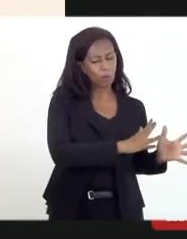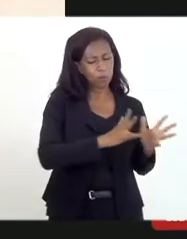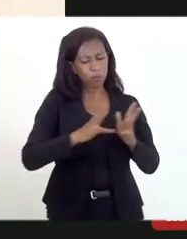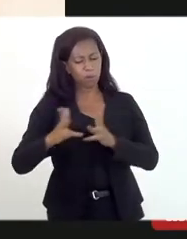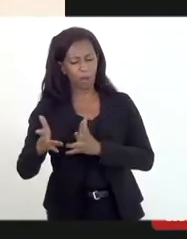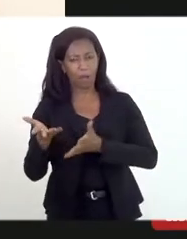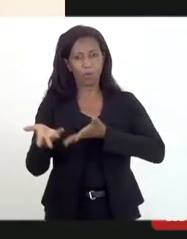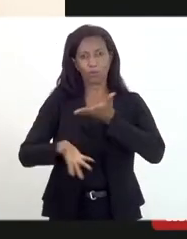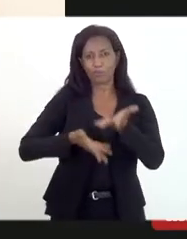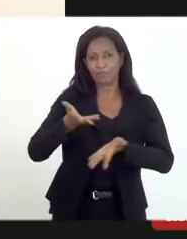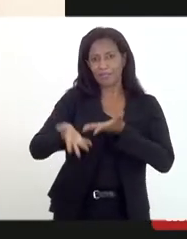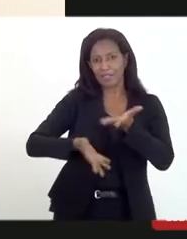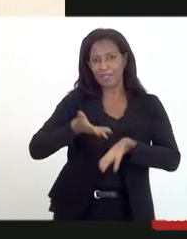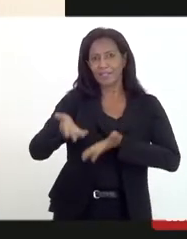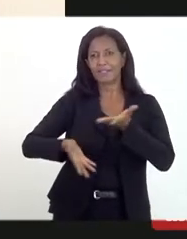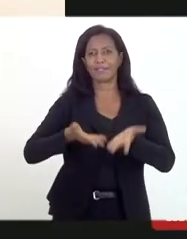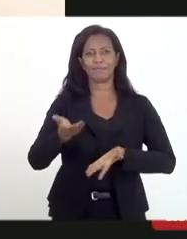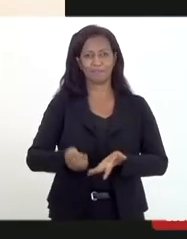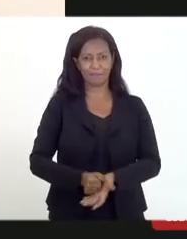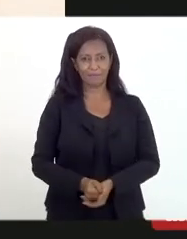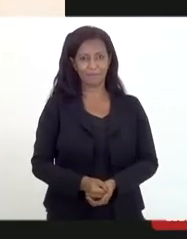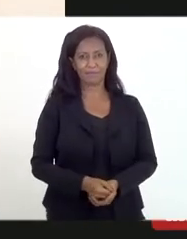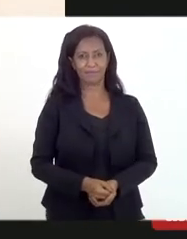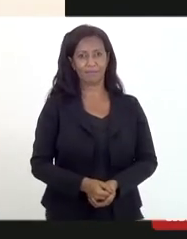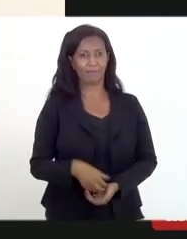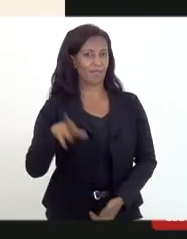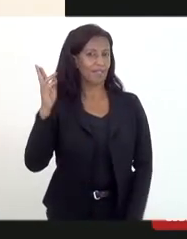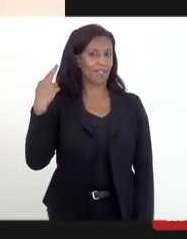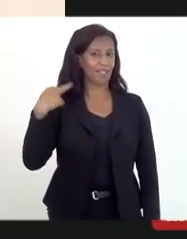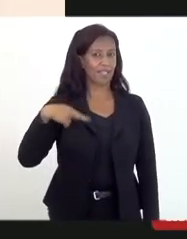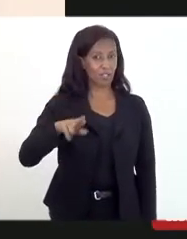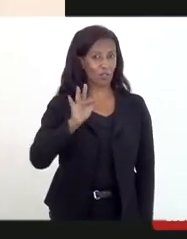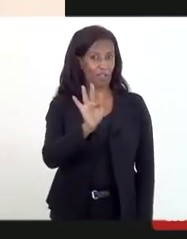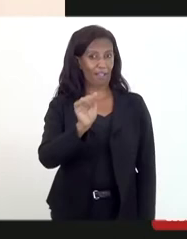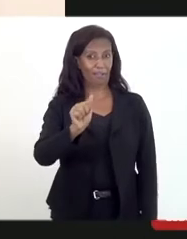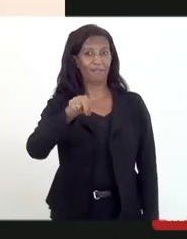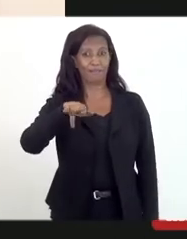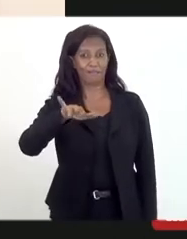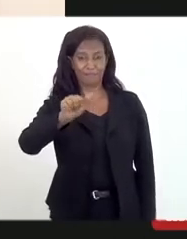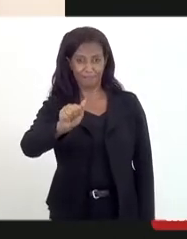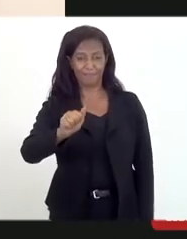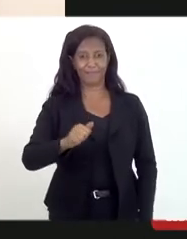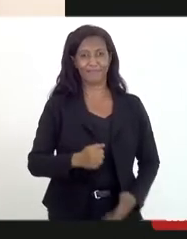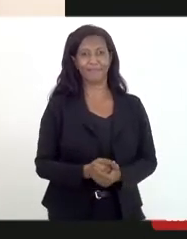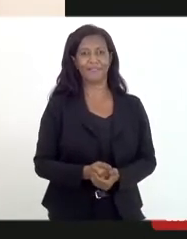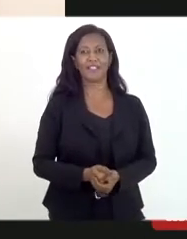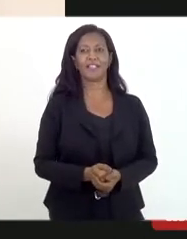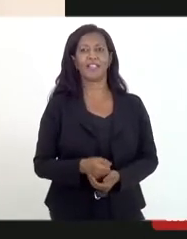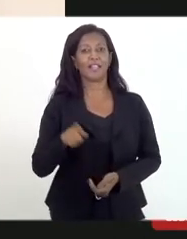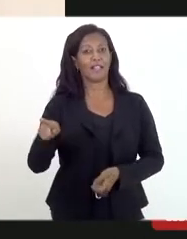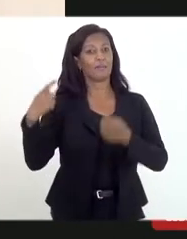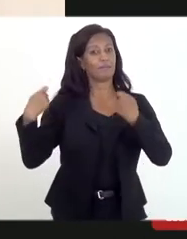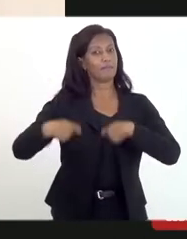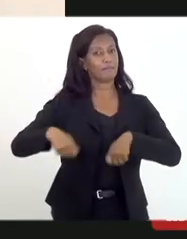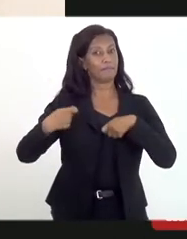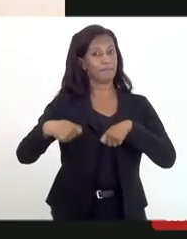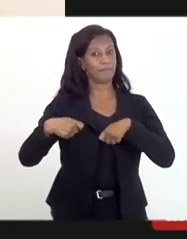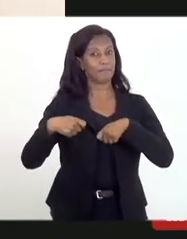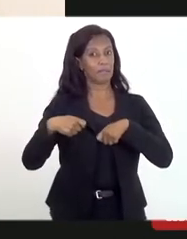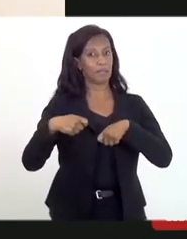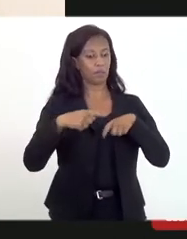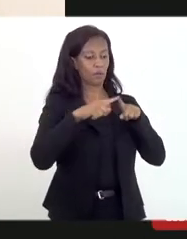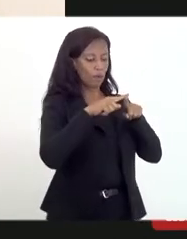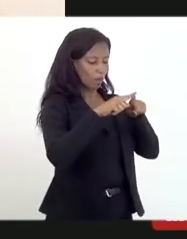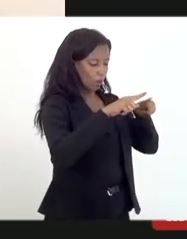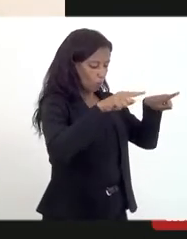tratamento do culto religioso da Fabiana, ela teve que ficar reclusa